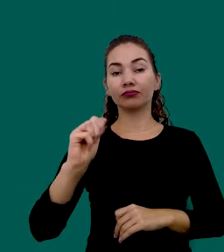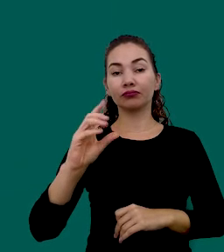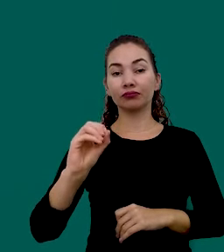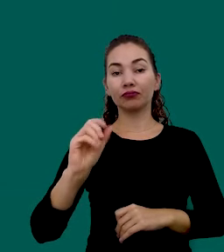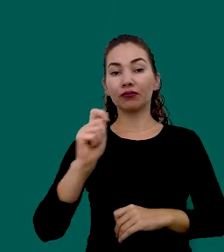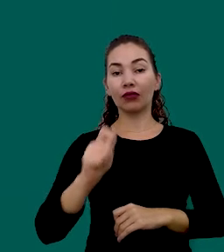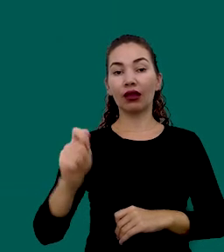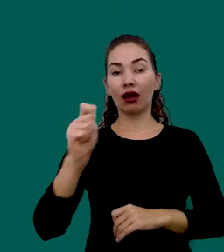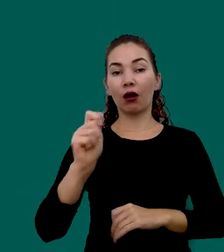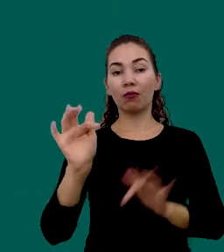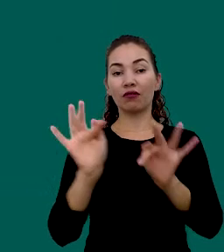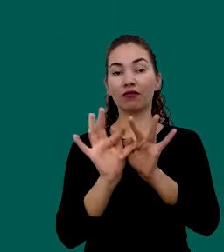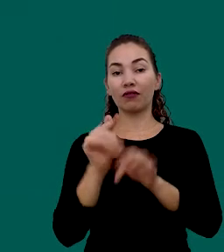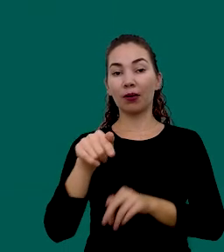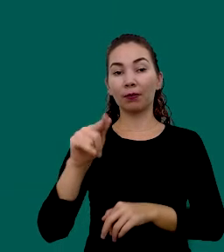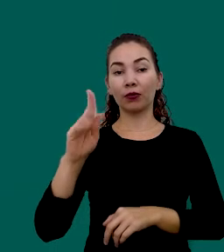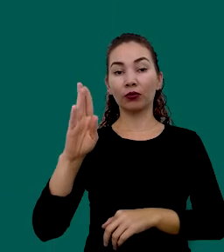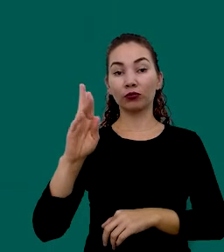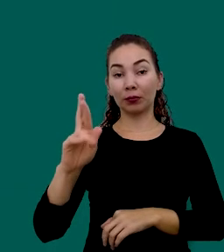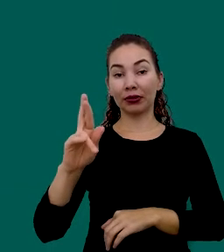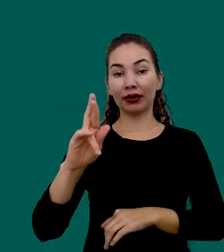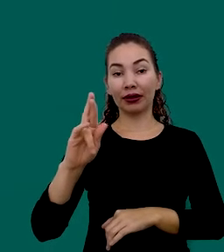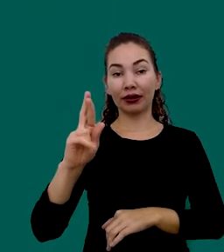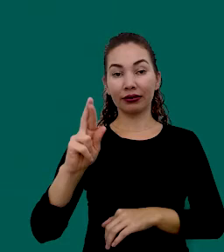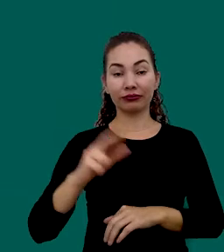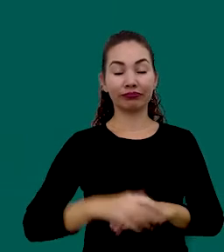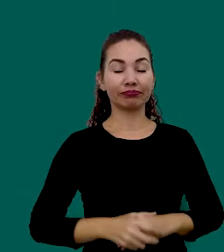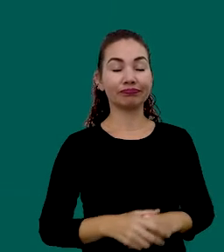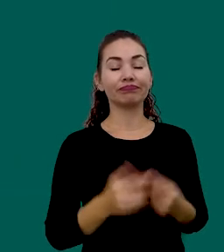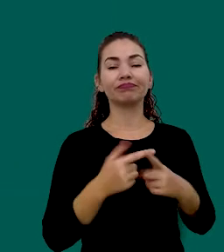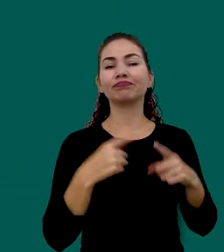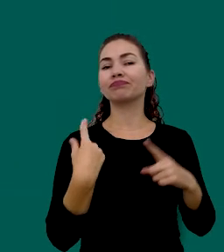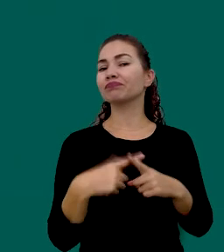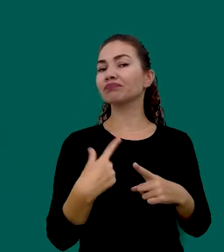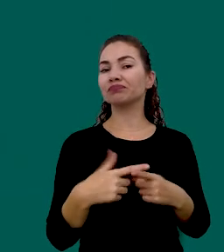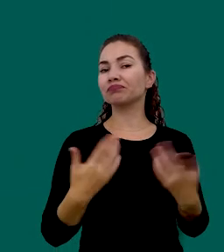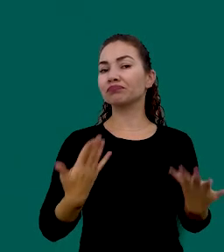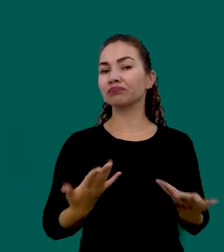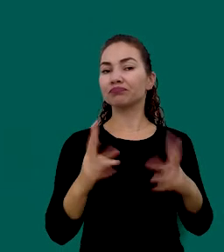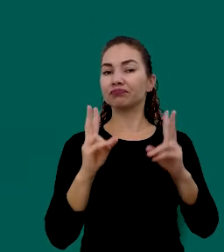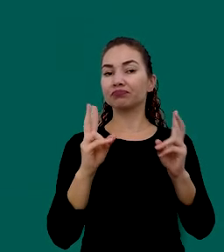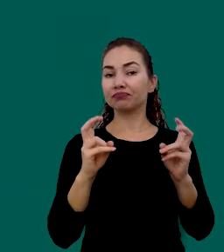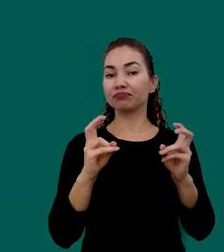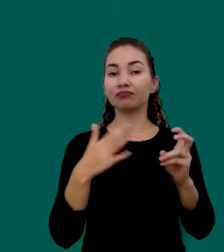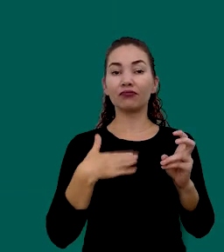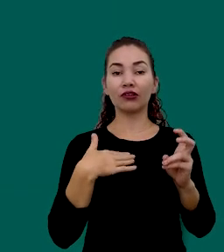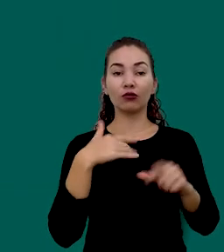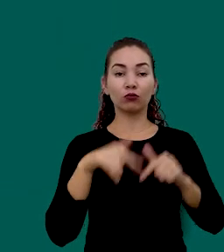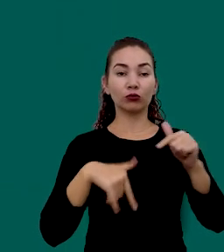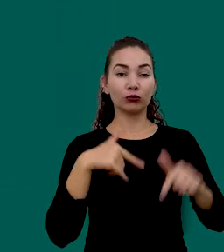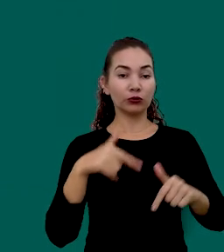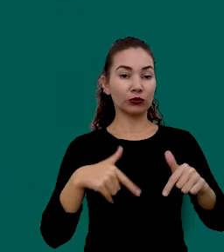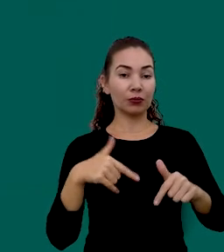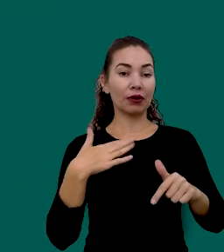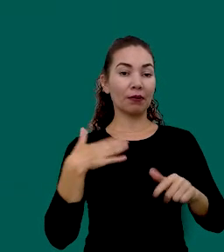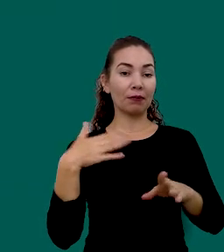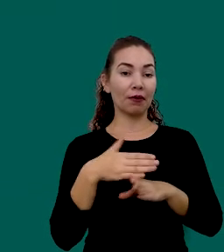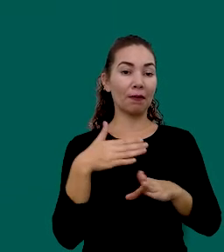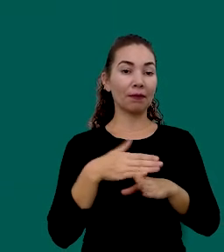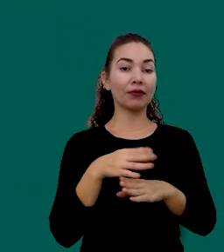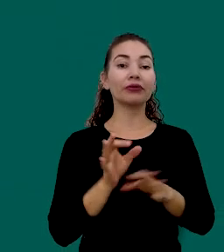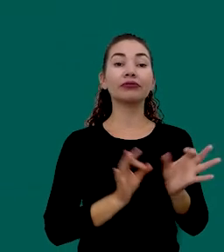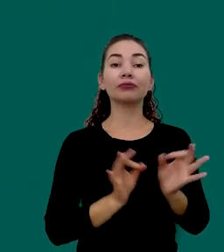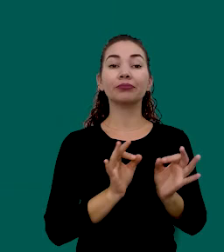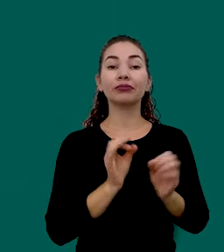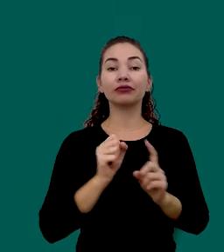Ok? Mas enfim Por que eu trago Para vocês Essa questão Da minha atuação Da minha participação No